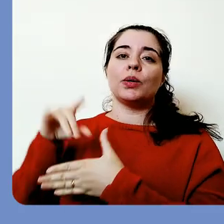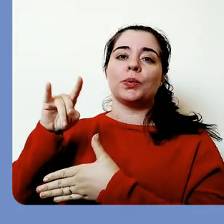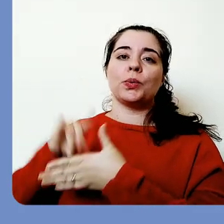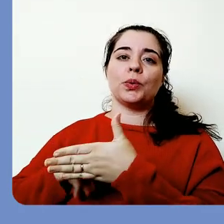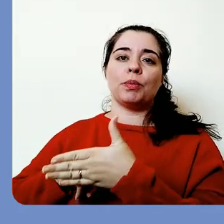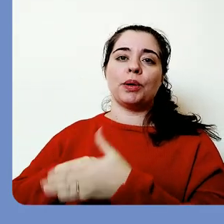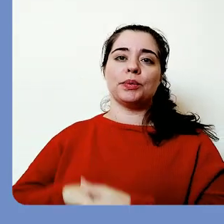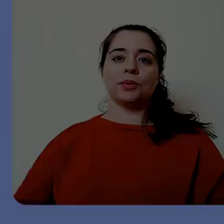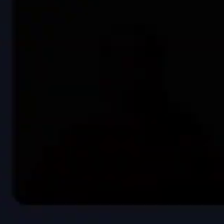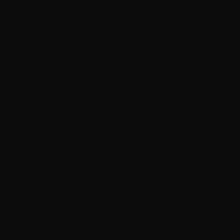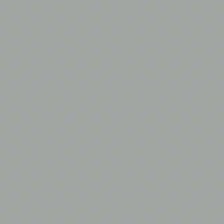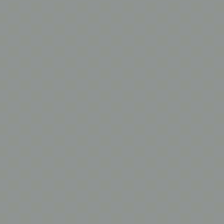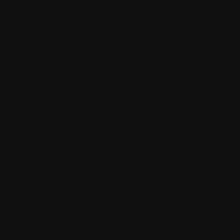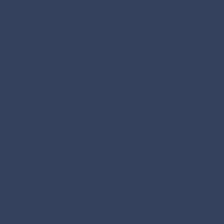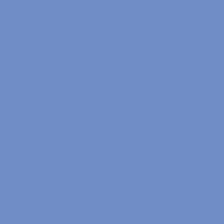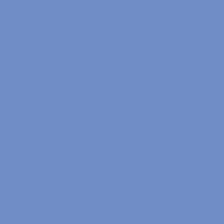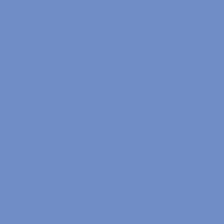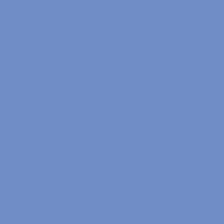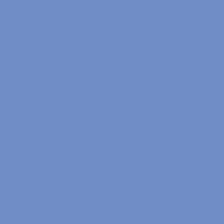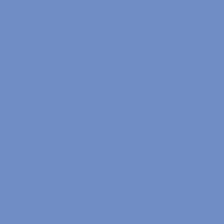um documento. Música